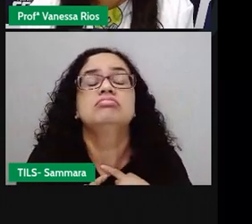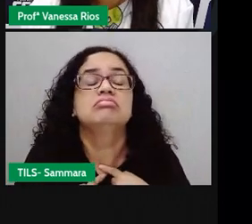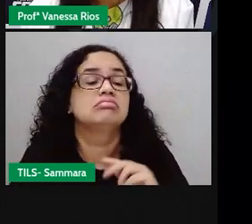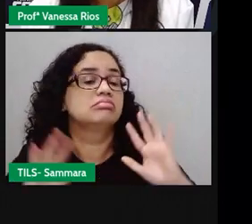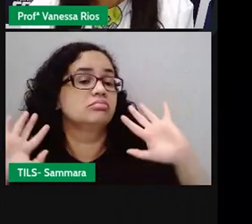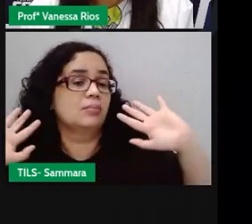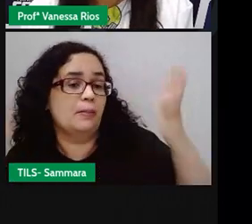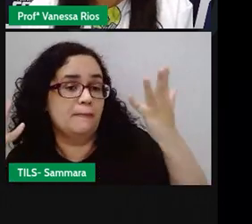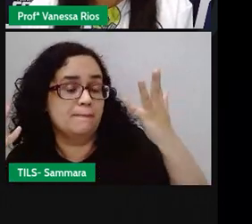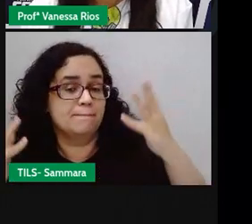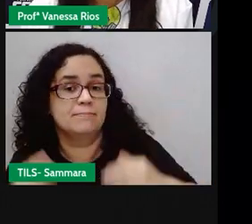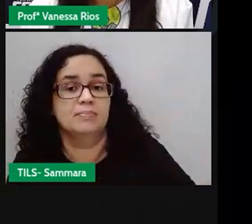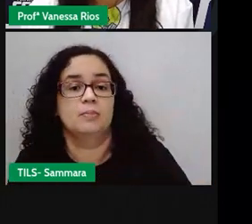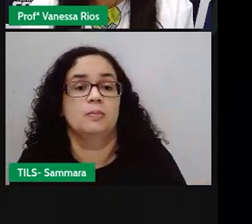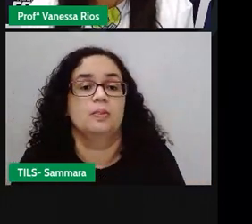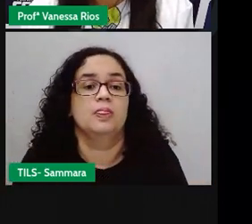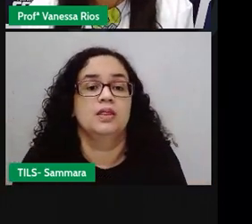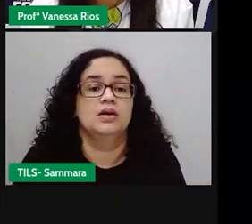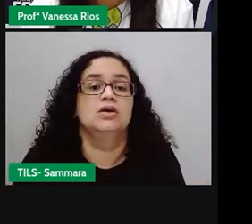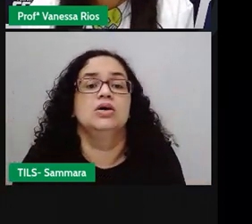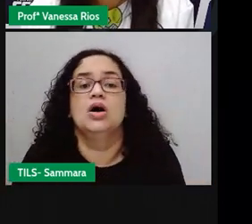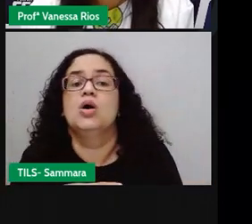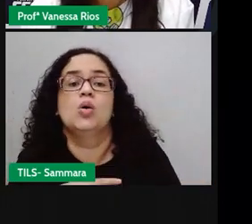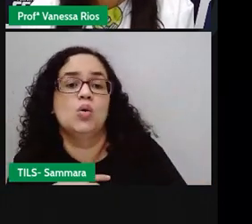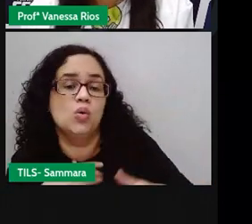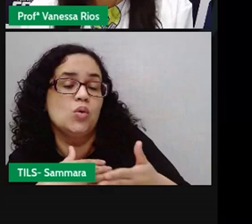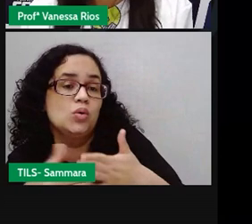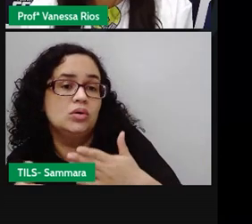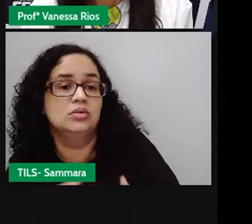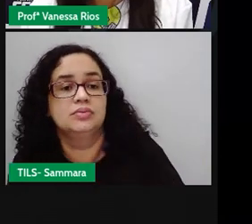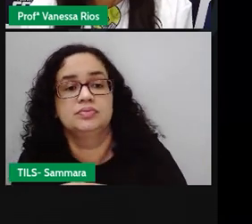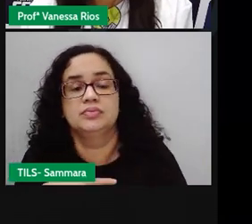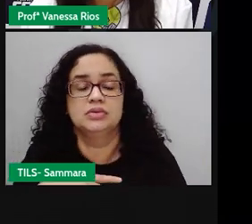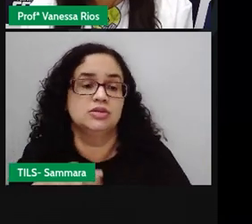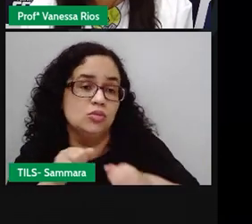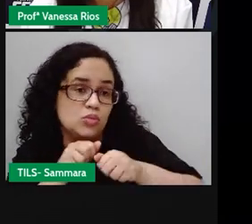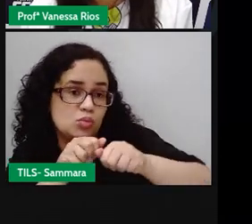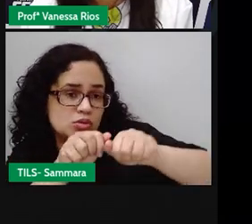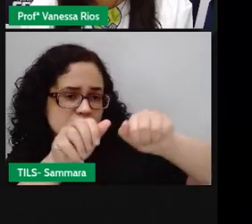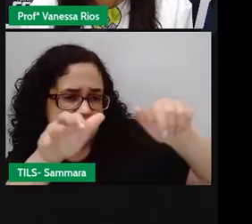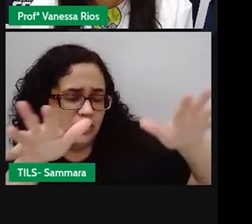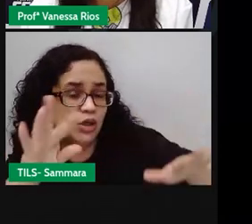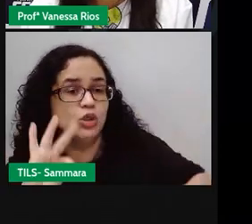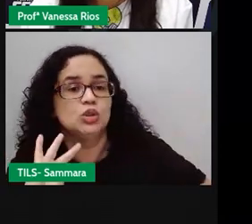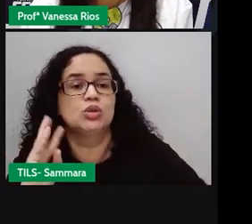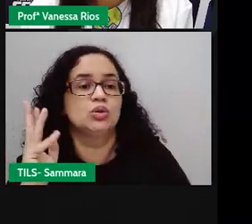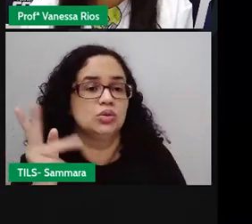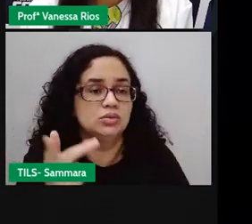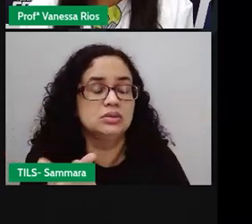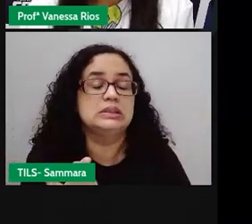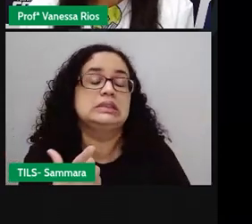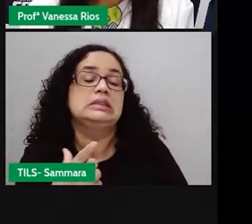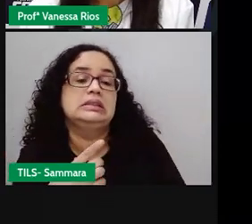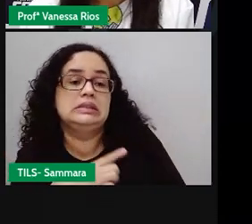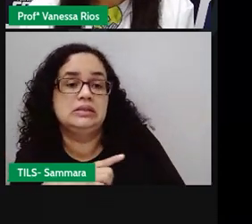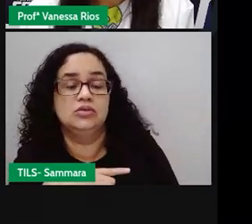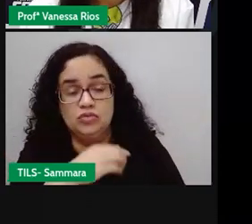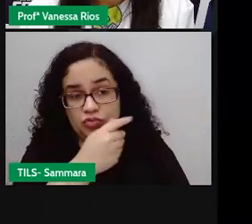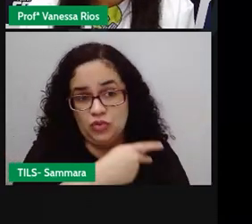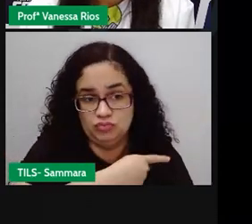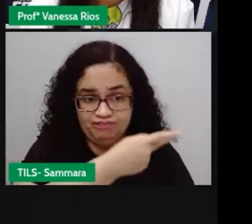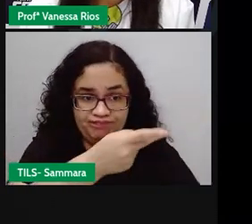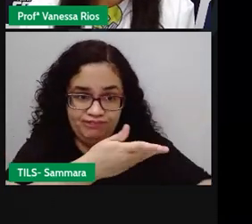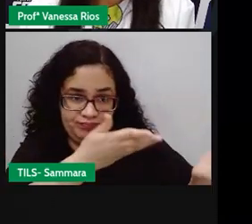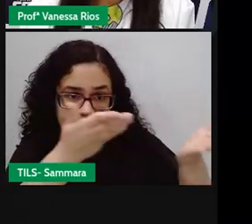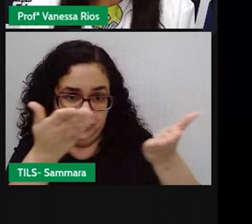evento. Resolveu que iria de qualquer jeito e saiu espalhando para todos que também foram convidados.